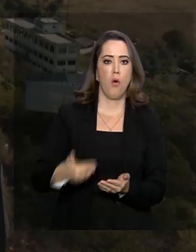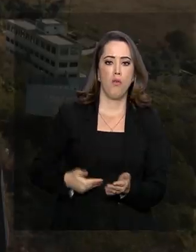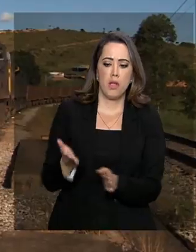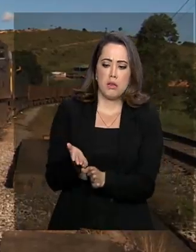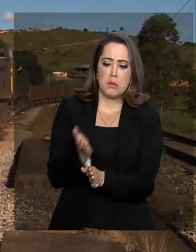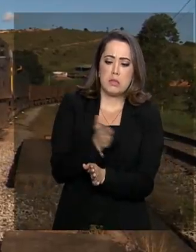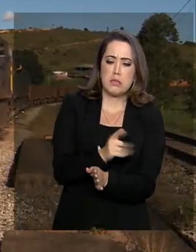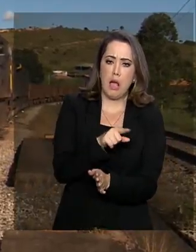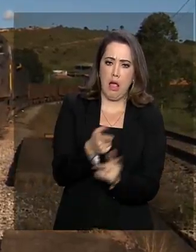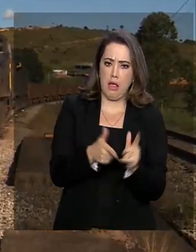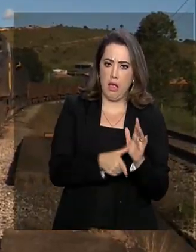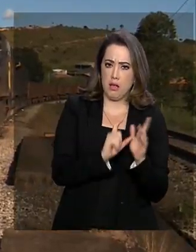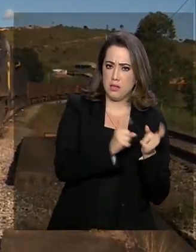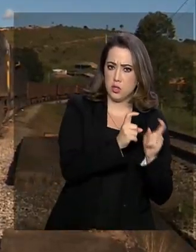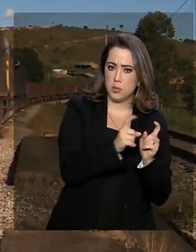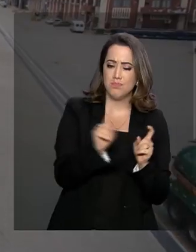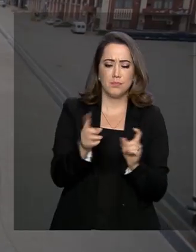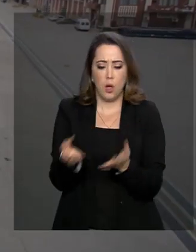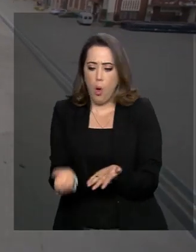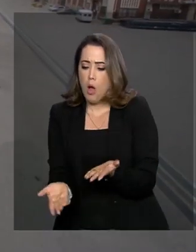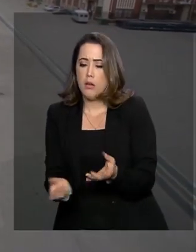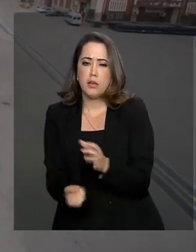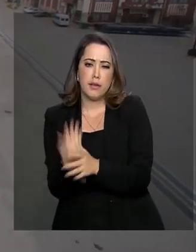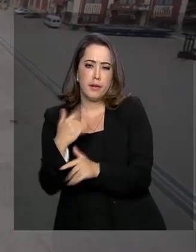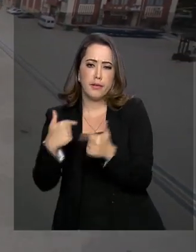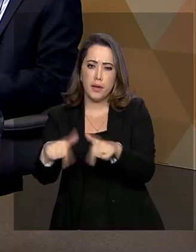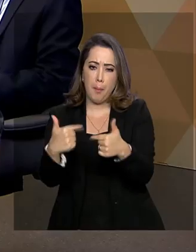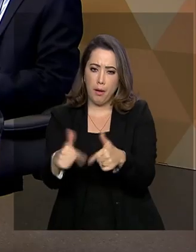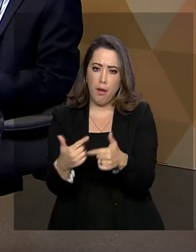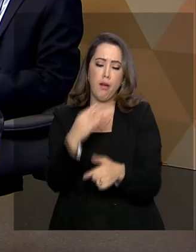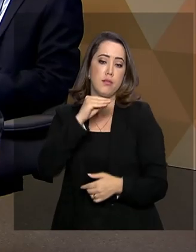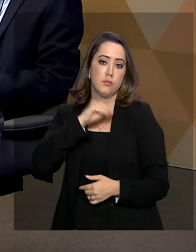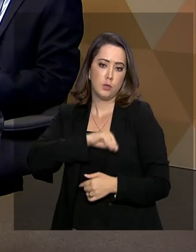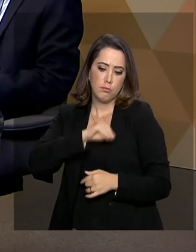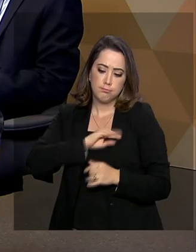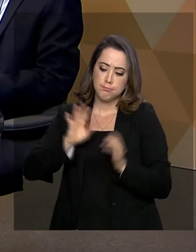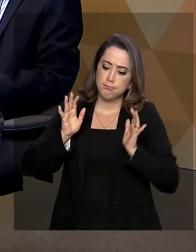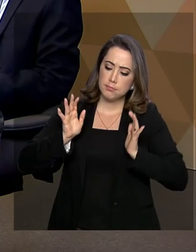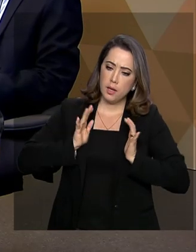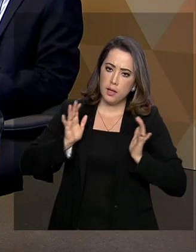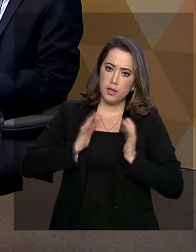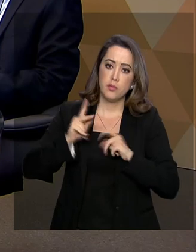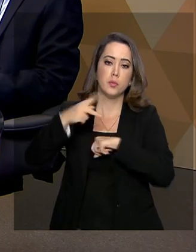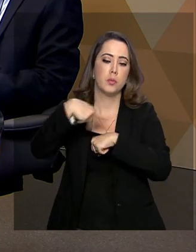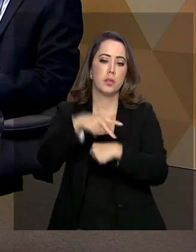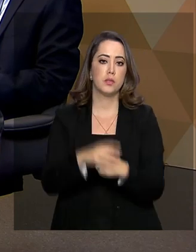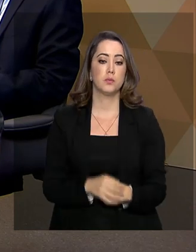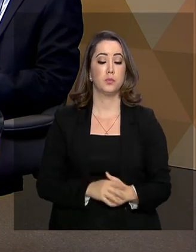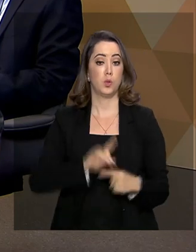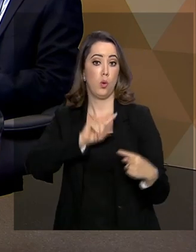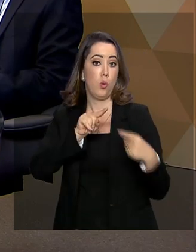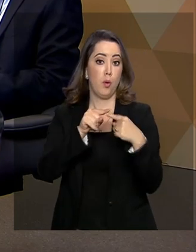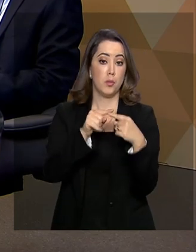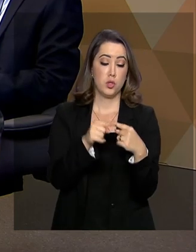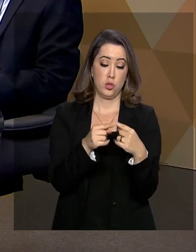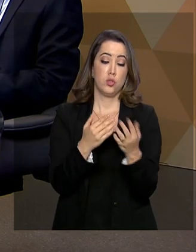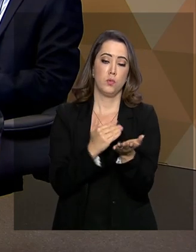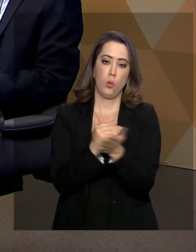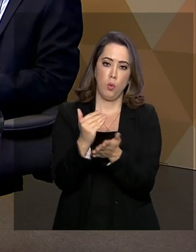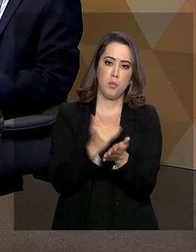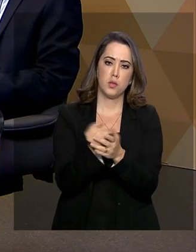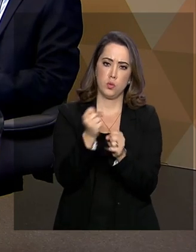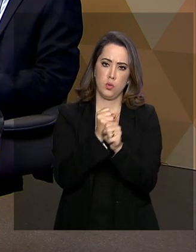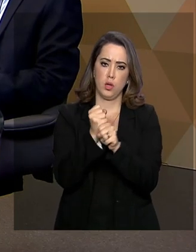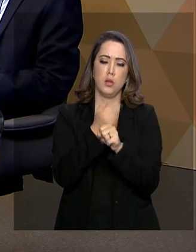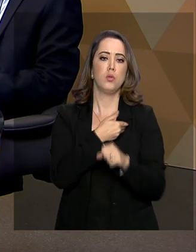e ajudam a gerar riqueza e empregos para o país. Cumprindo meta estabelecida no início do ano, o governo